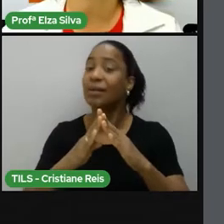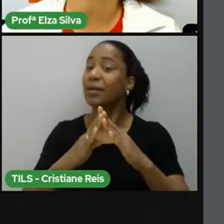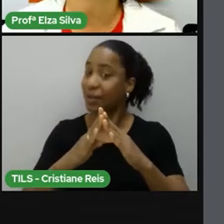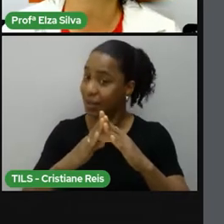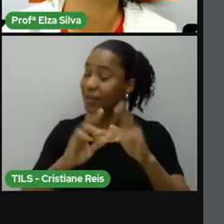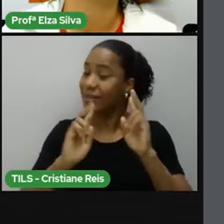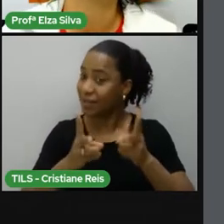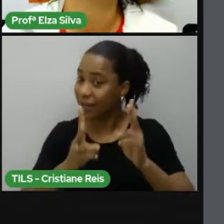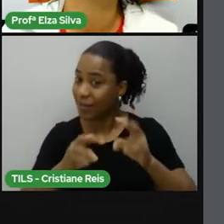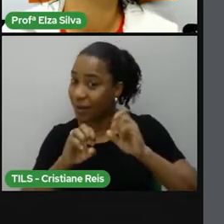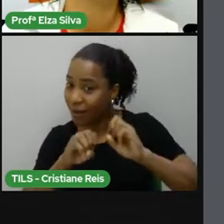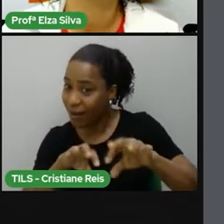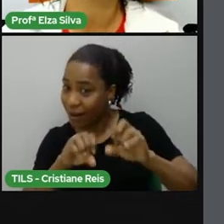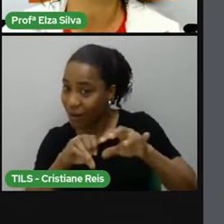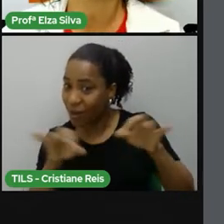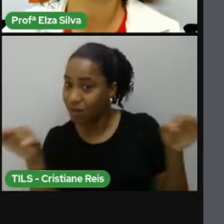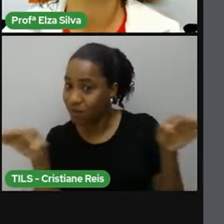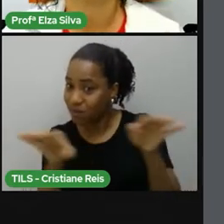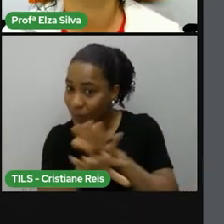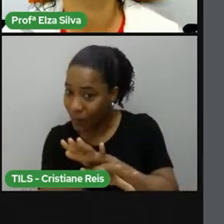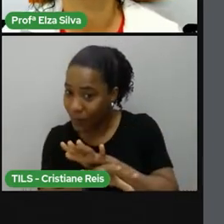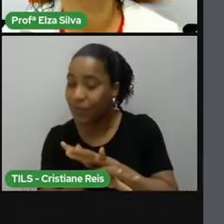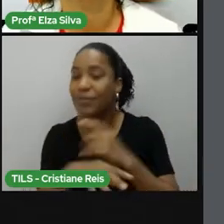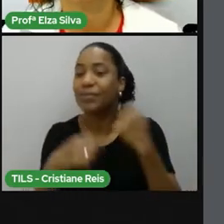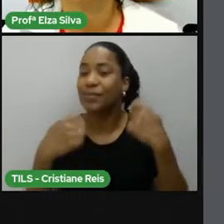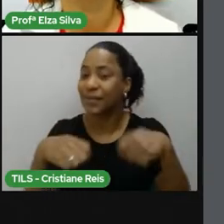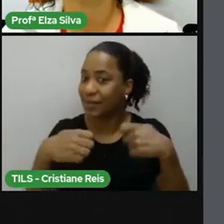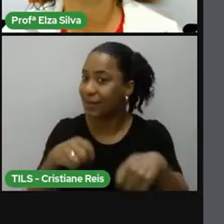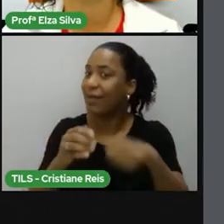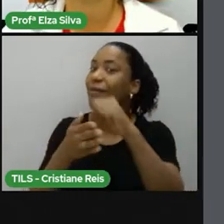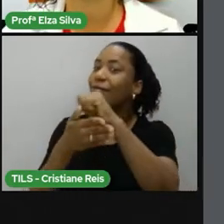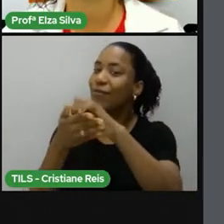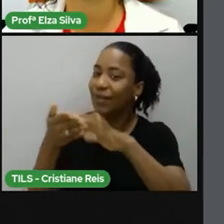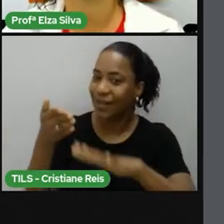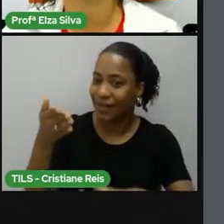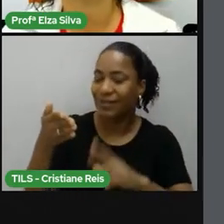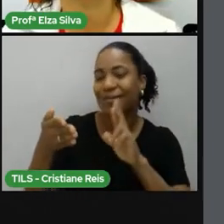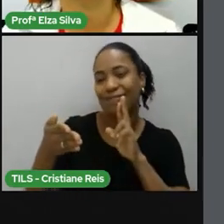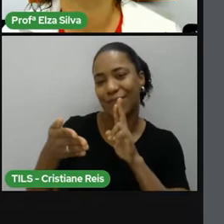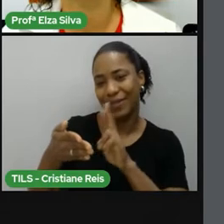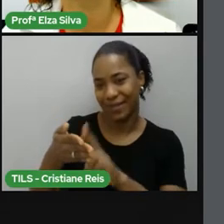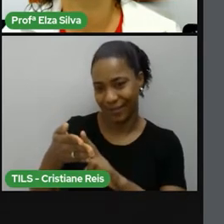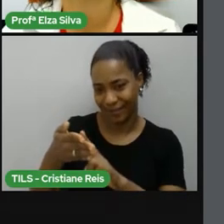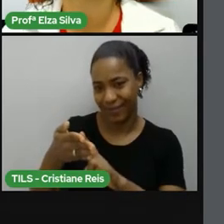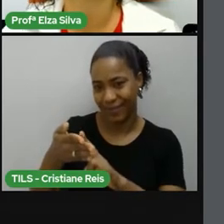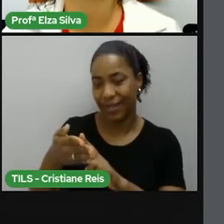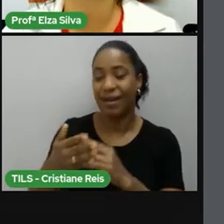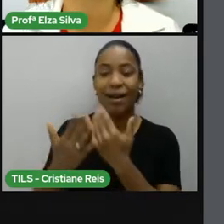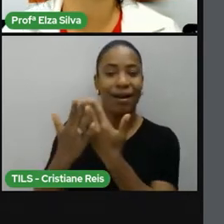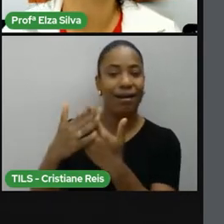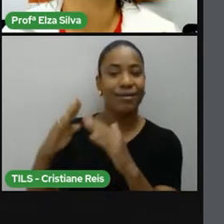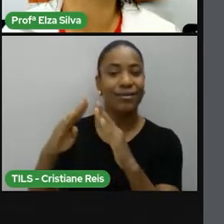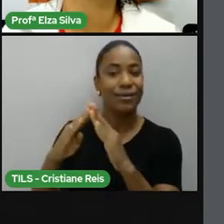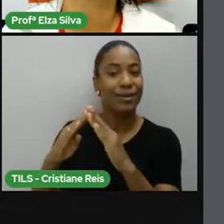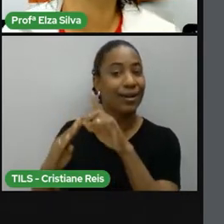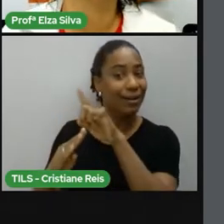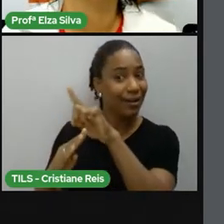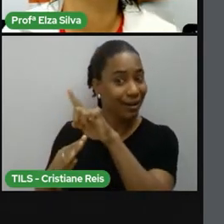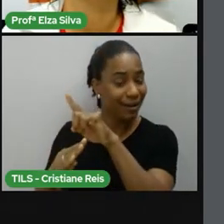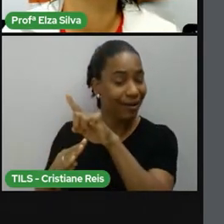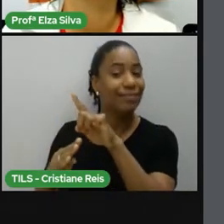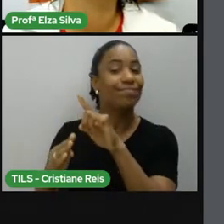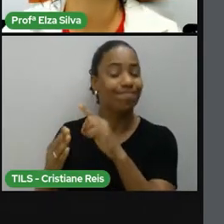tarefa para você. E essas tarefas, elas estão sendo entregues na escola onde você